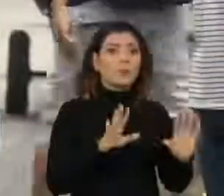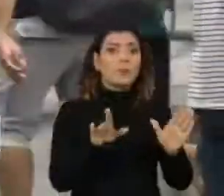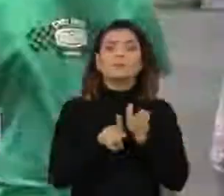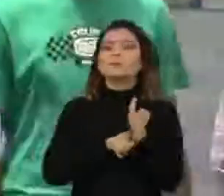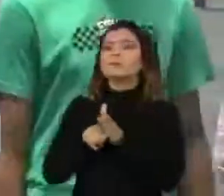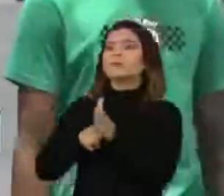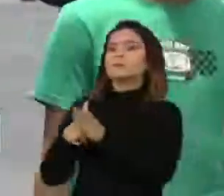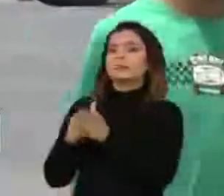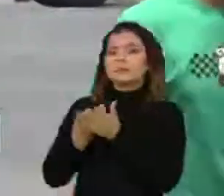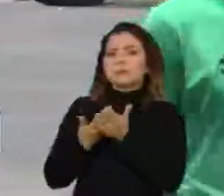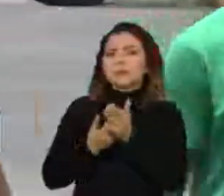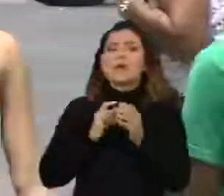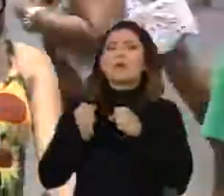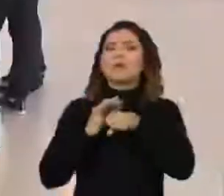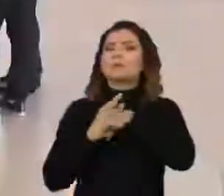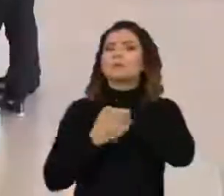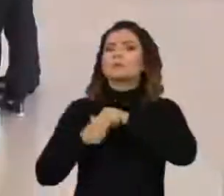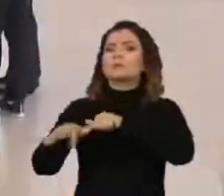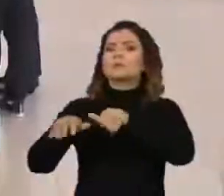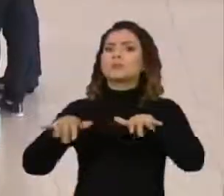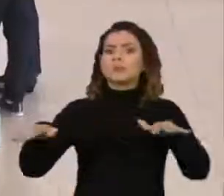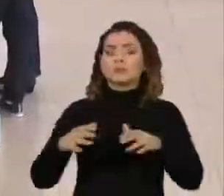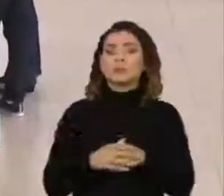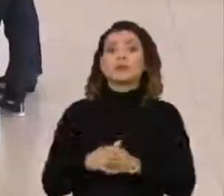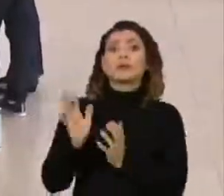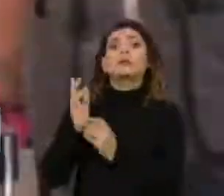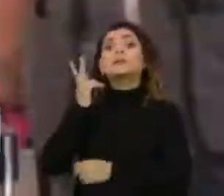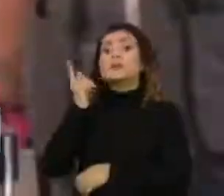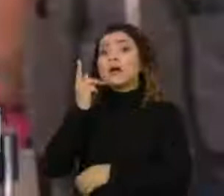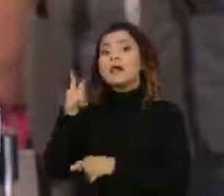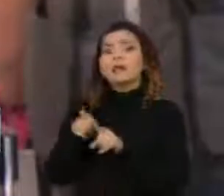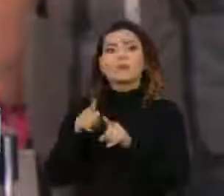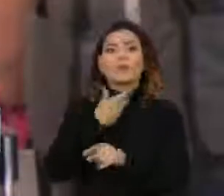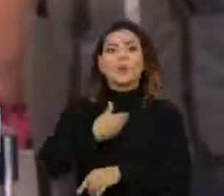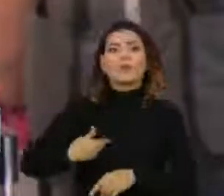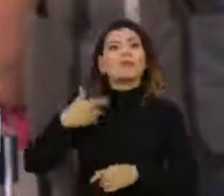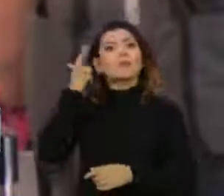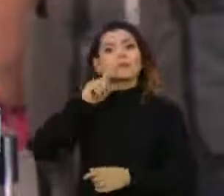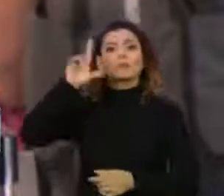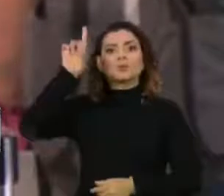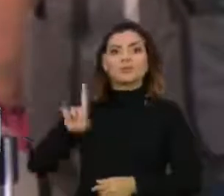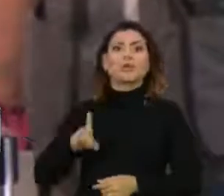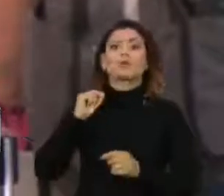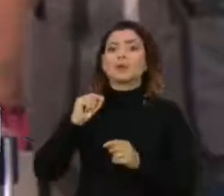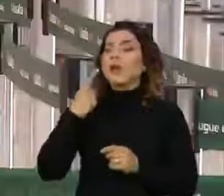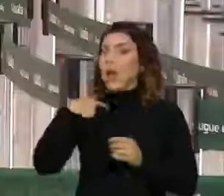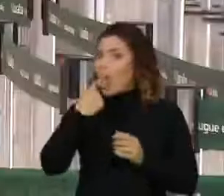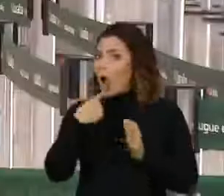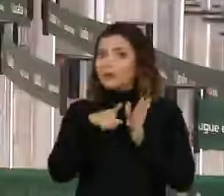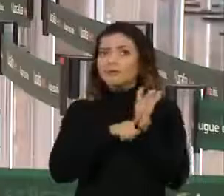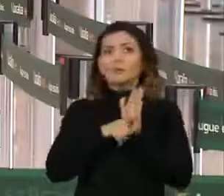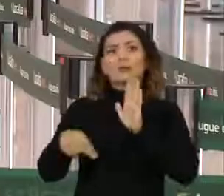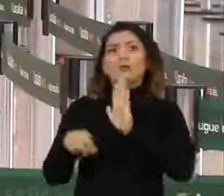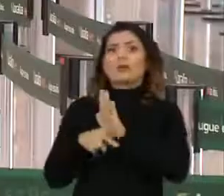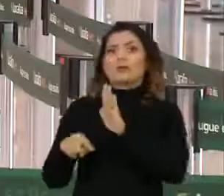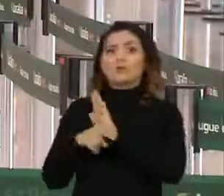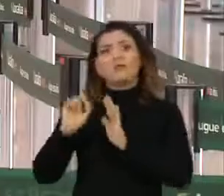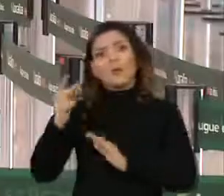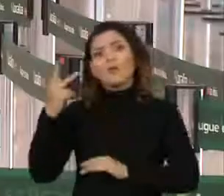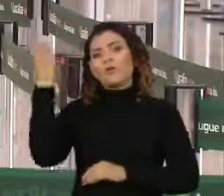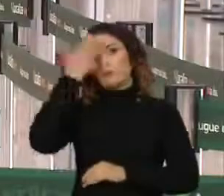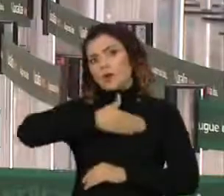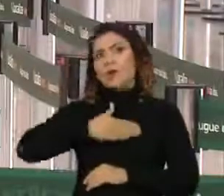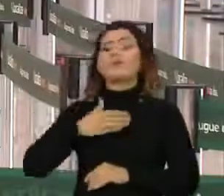investigar se houve transmissão comunitária. No Ceará, o governo conseguiu na Justiça o direito de exigir teste negativo ou comprovante de